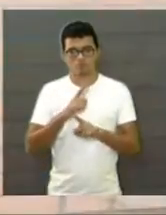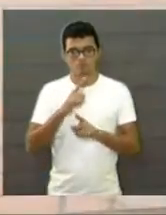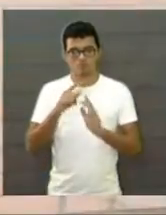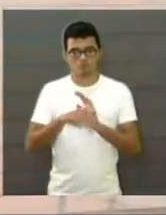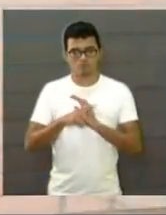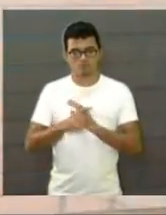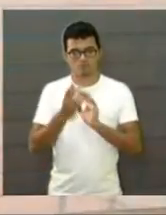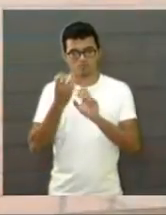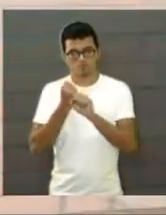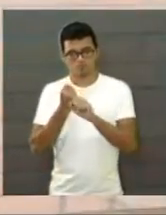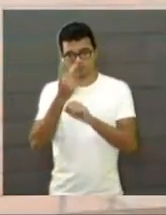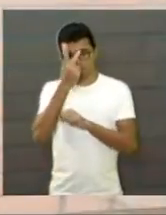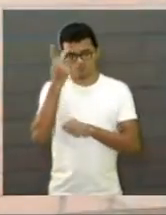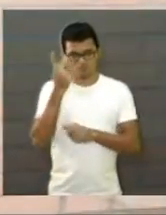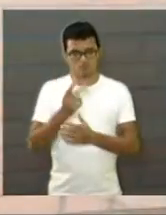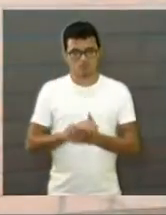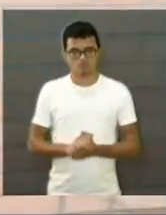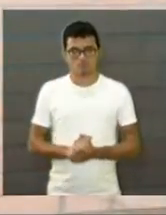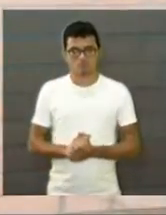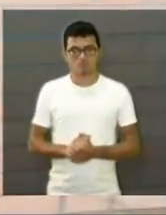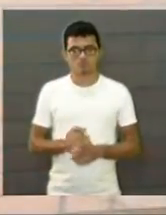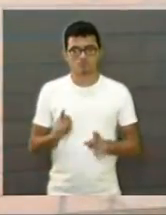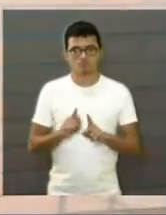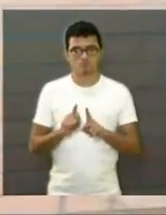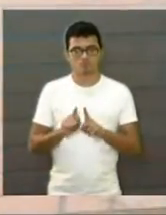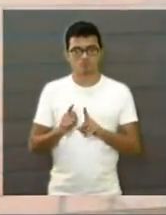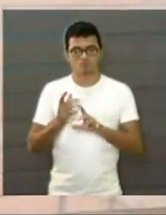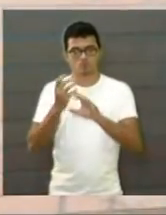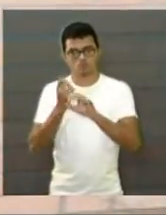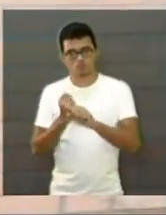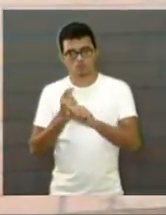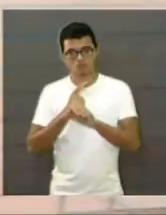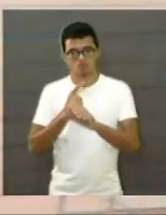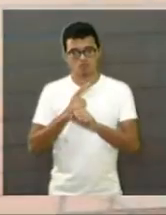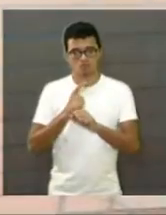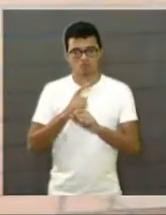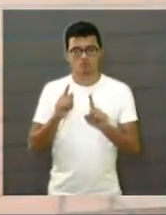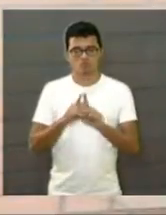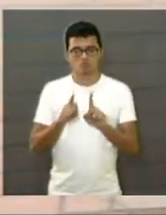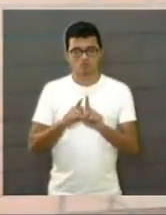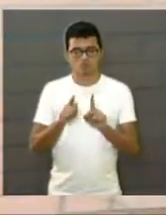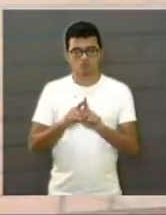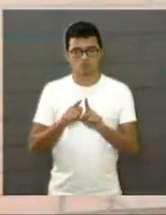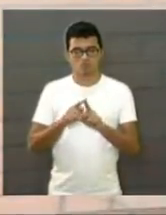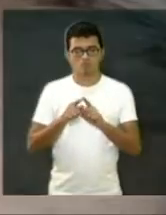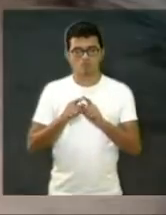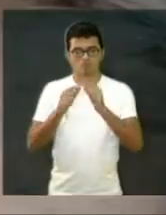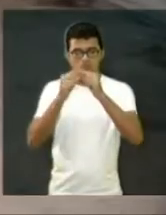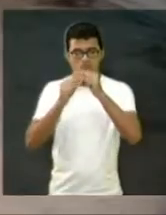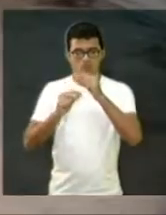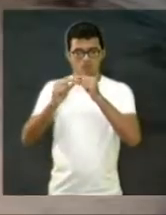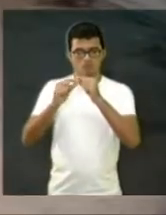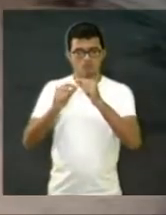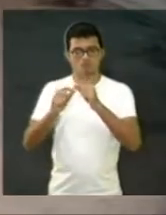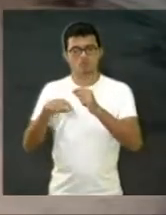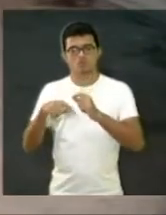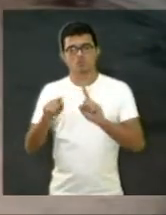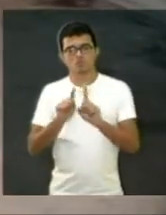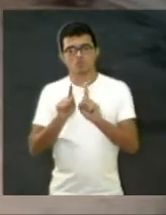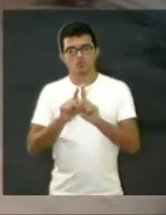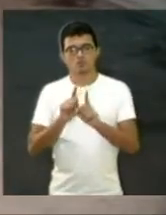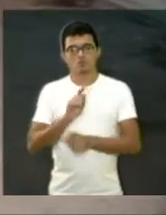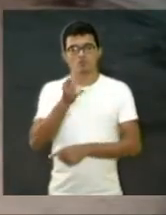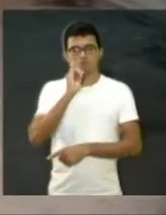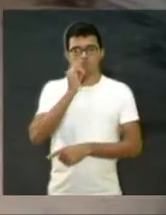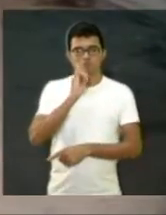dormitório. E também com luz, bonito, cachimbo no chão, garrafas de bebida, aonde